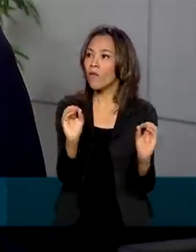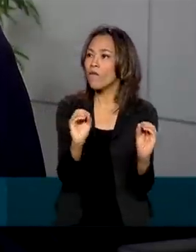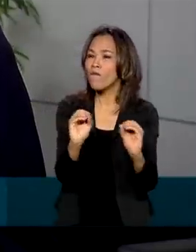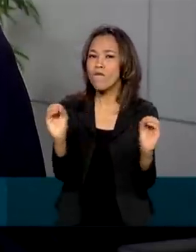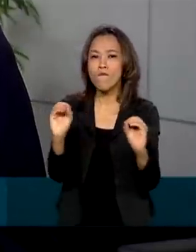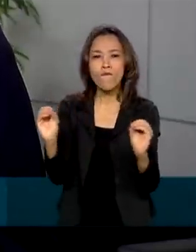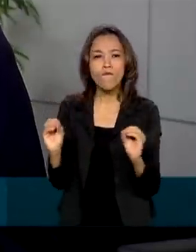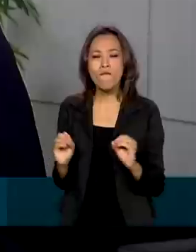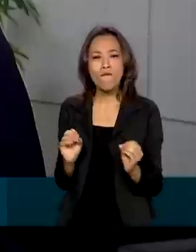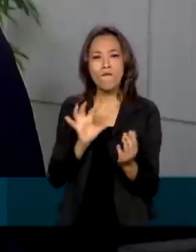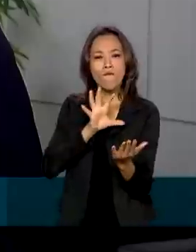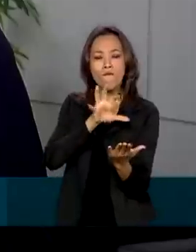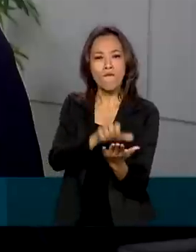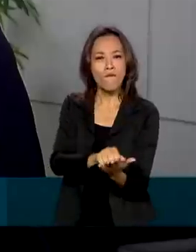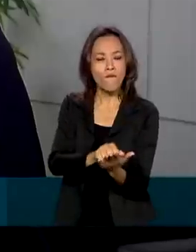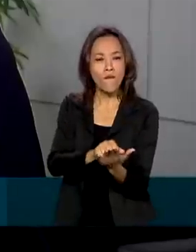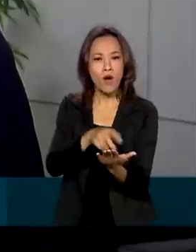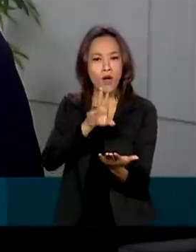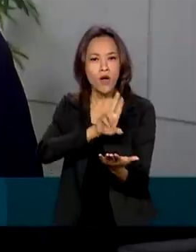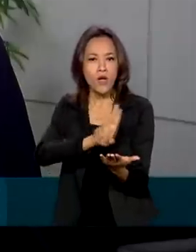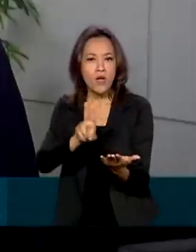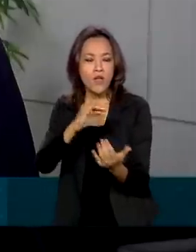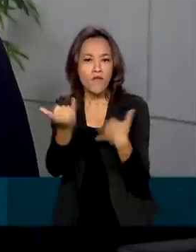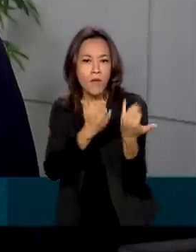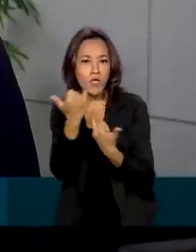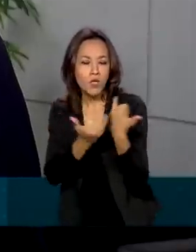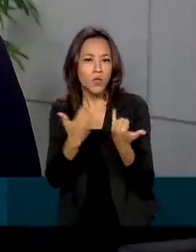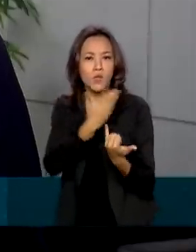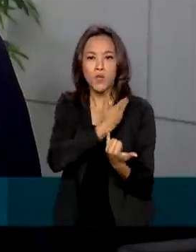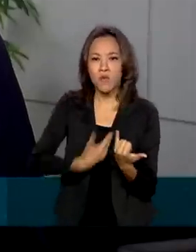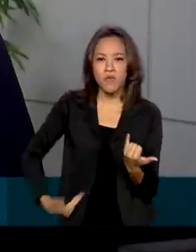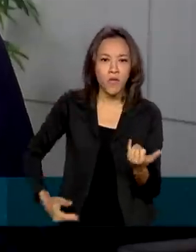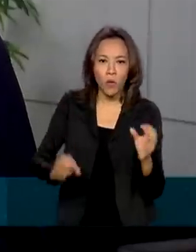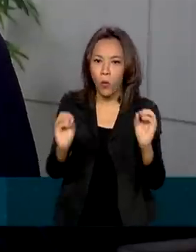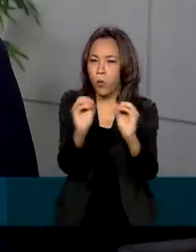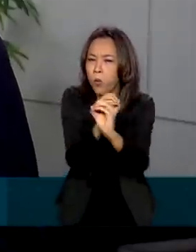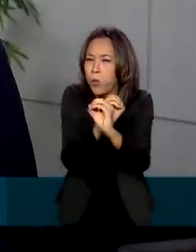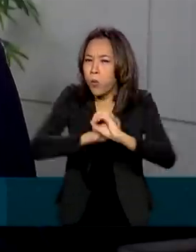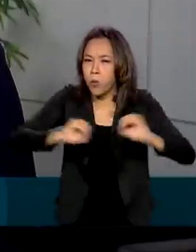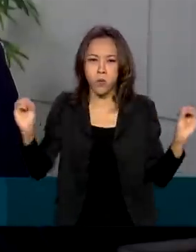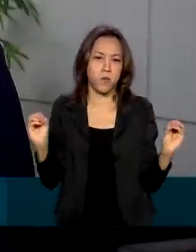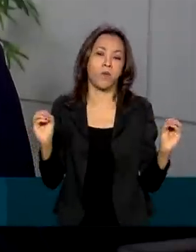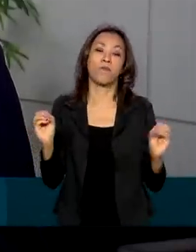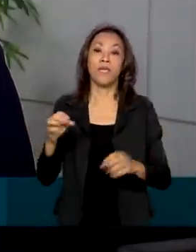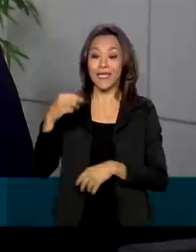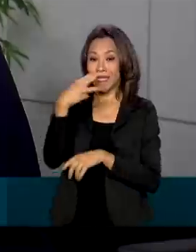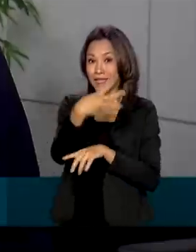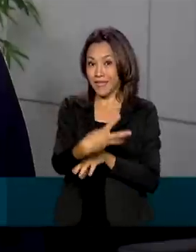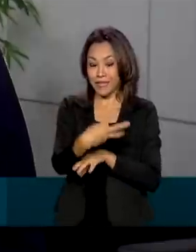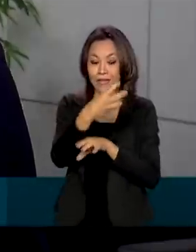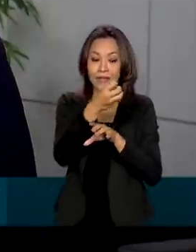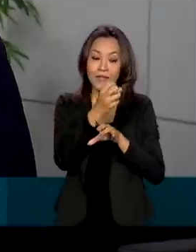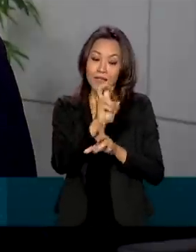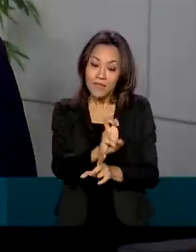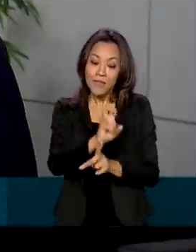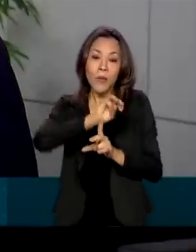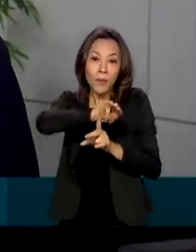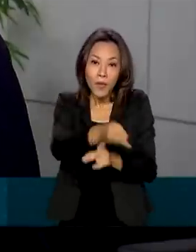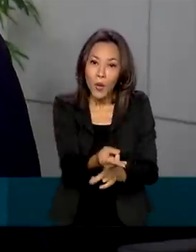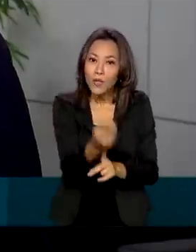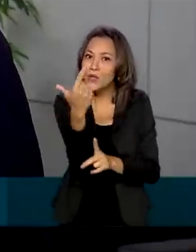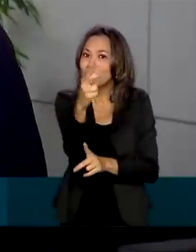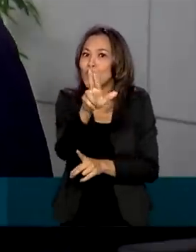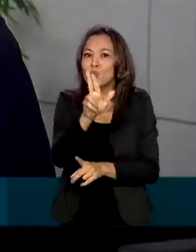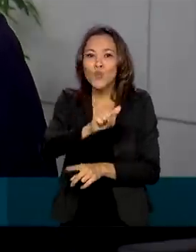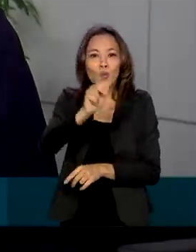banco de dados do governo, ou seja, eram os invisíveis. E 35 milhões não tinham conta